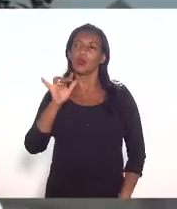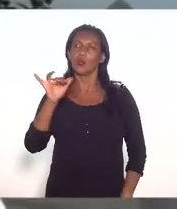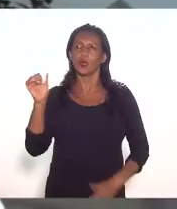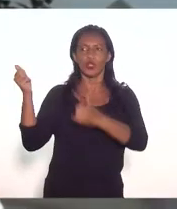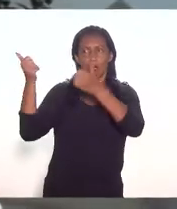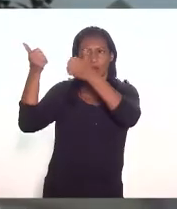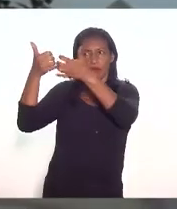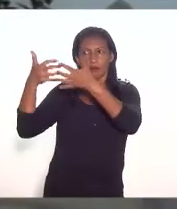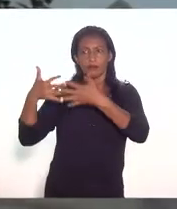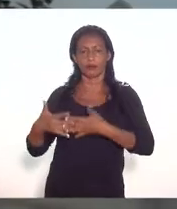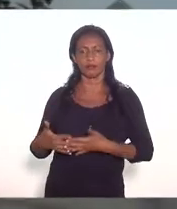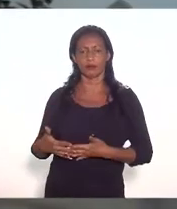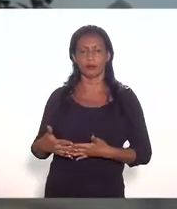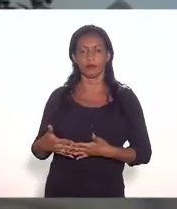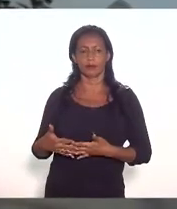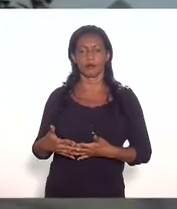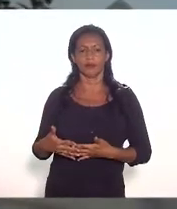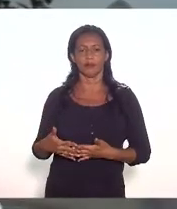é que